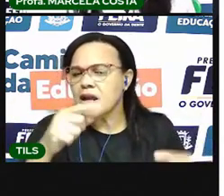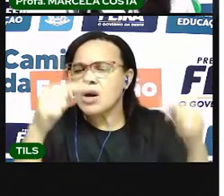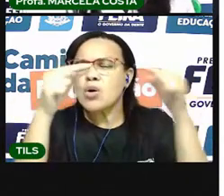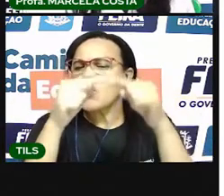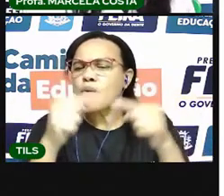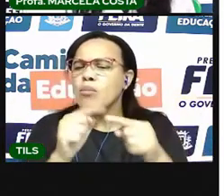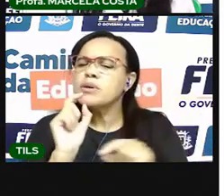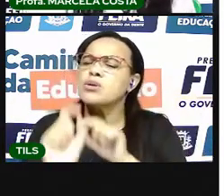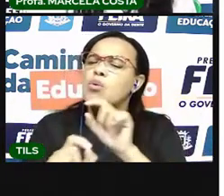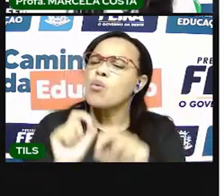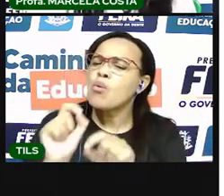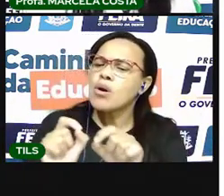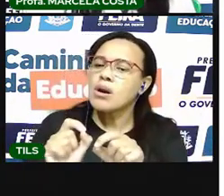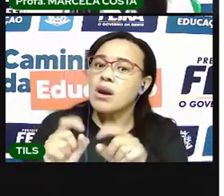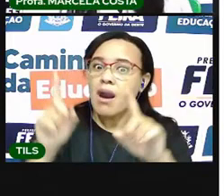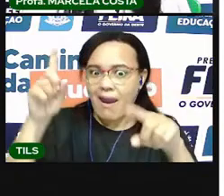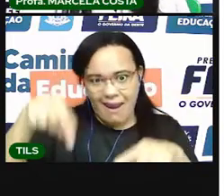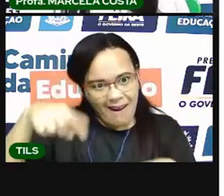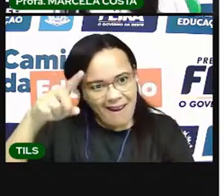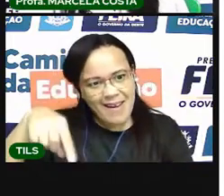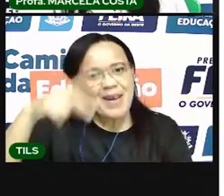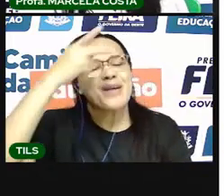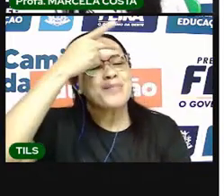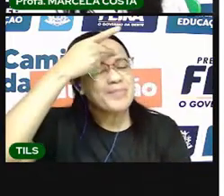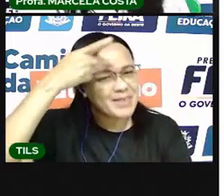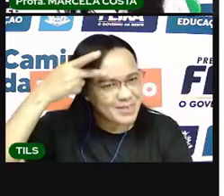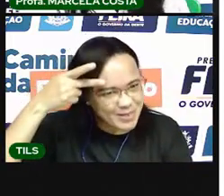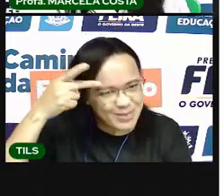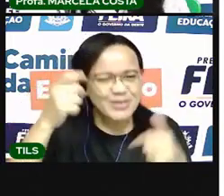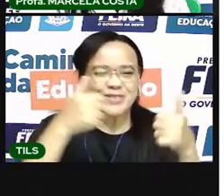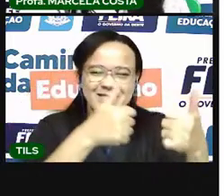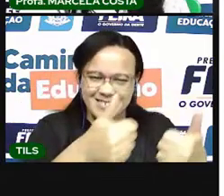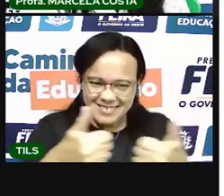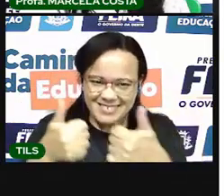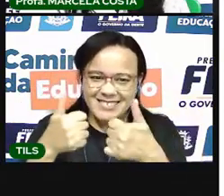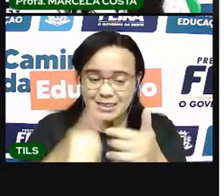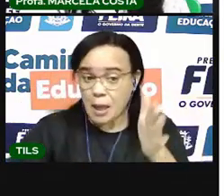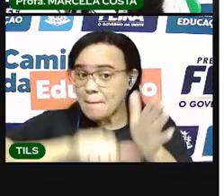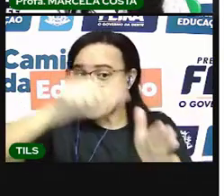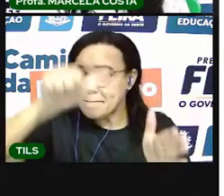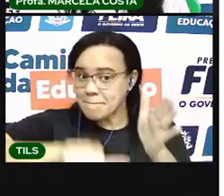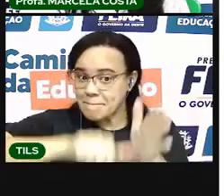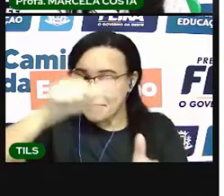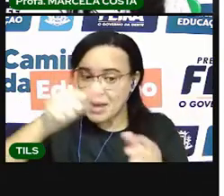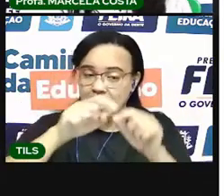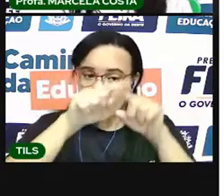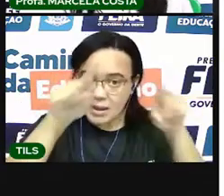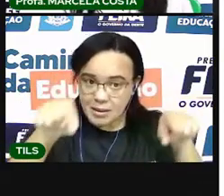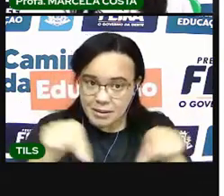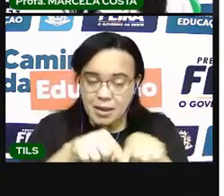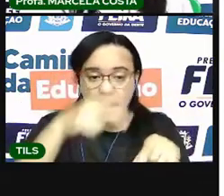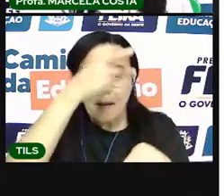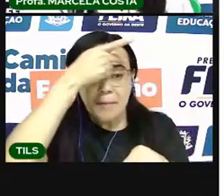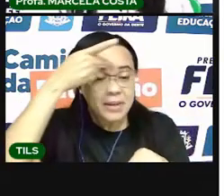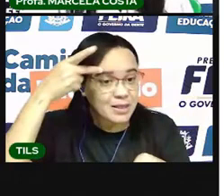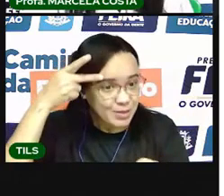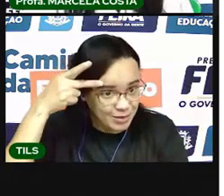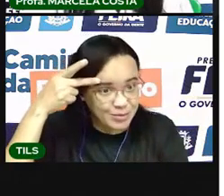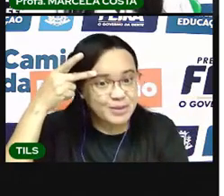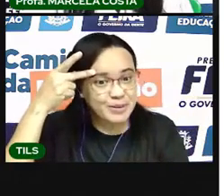O nome de uma pessoa. Isso aí. Então, eu vou colocar nessa primeira coluna. Ó.